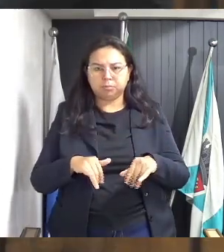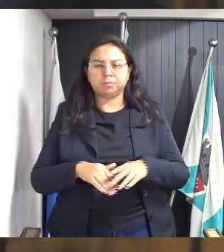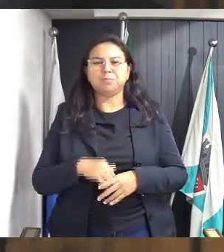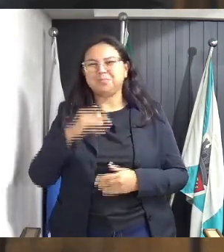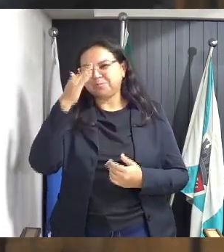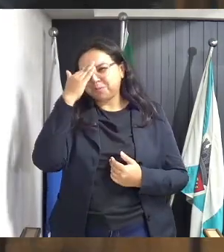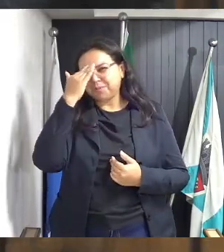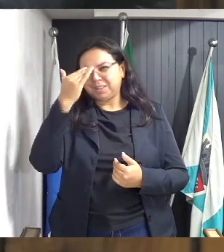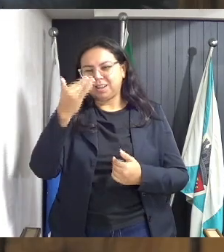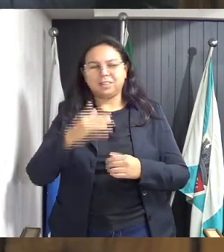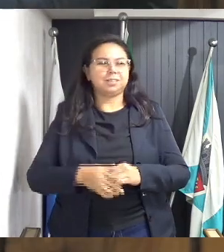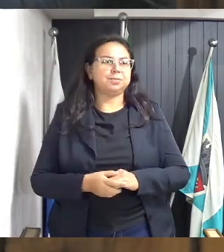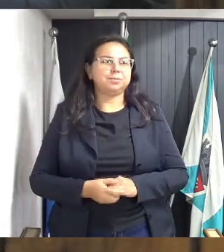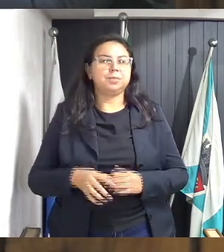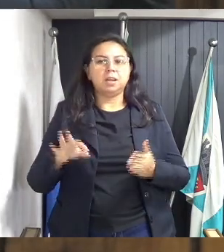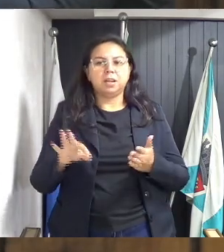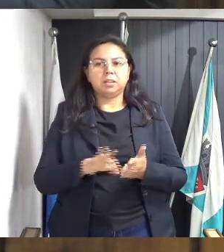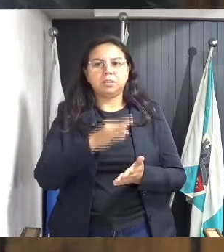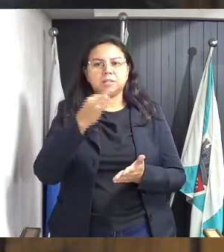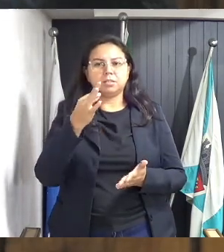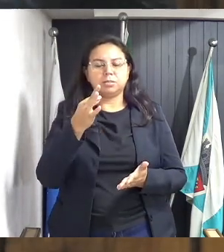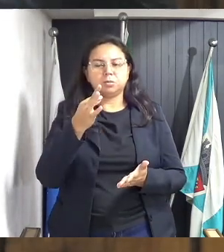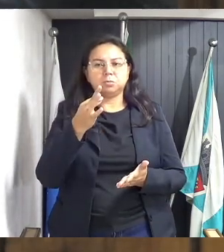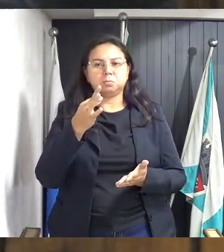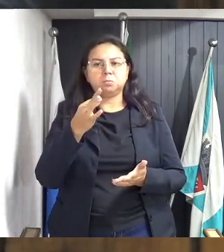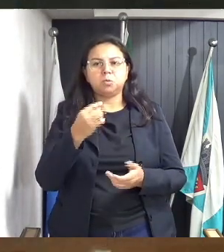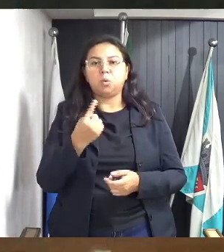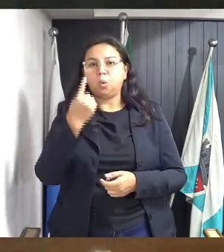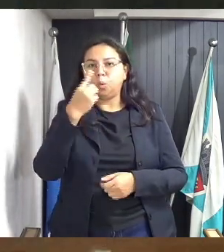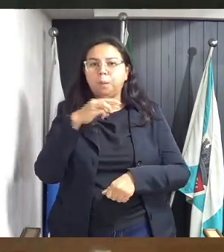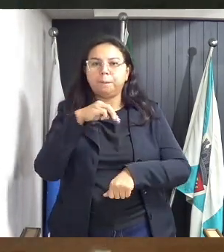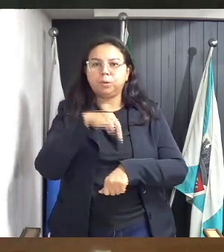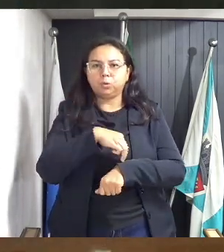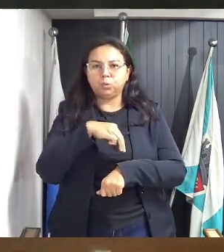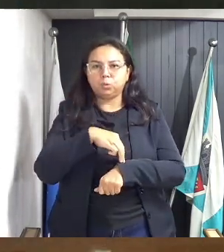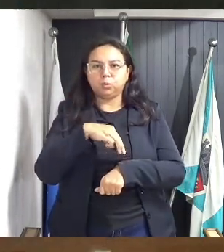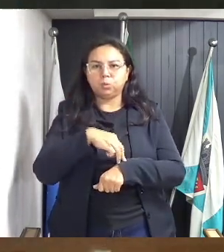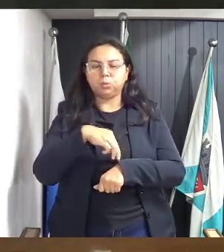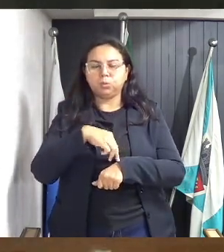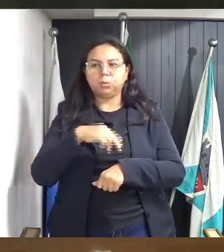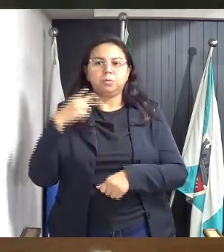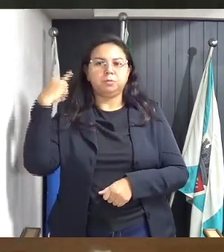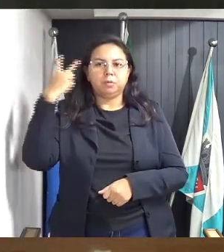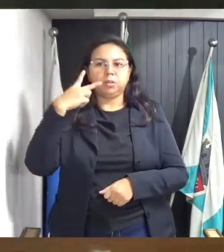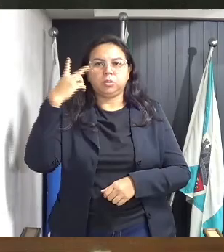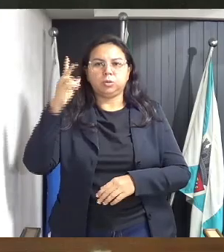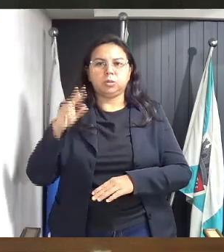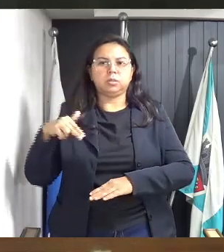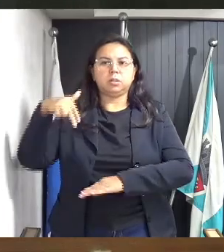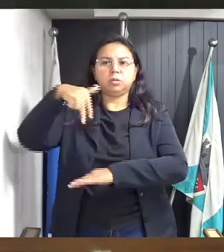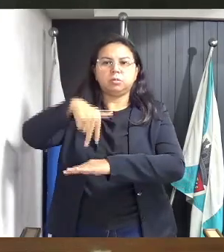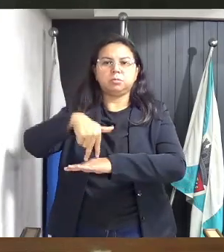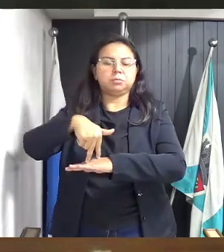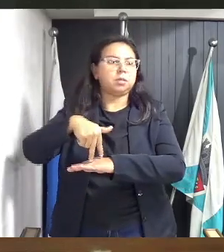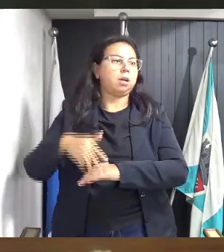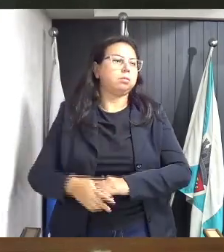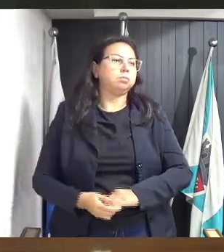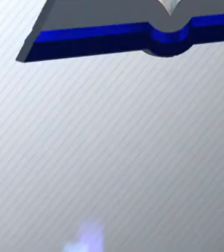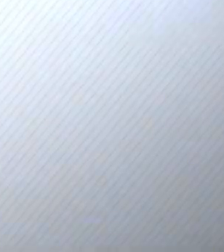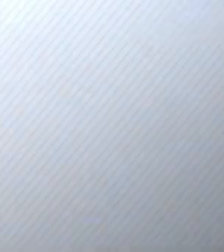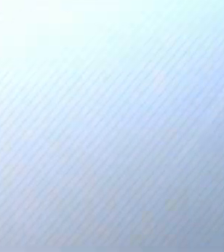Obrigado, vereadora. As inscrições estão abertas por um minuto para aqueles vereadores que quiserem fazer uso da tribuna.